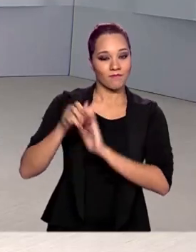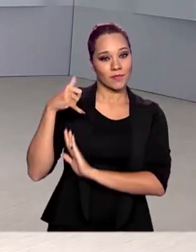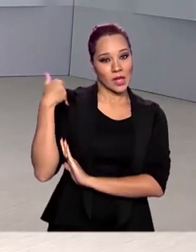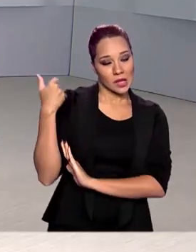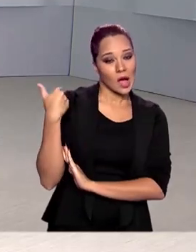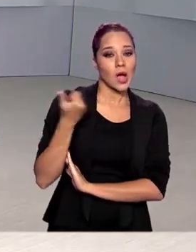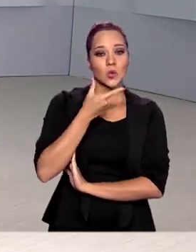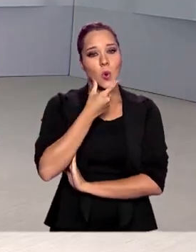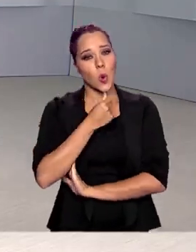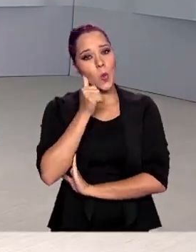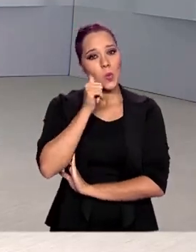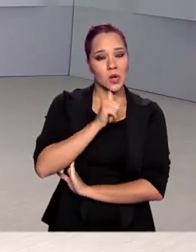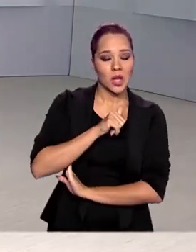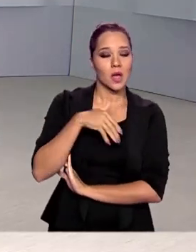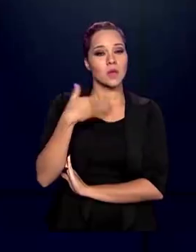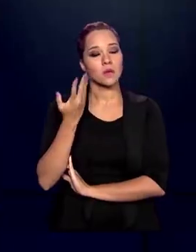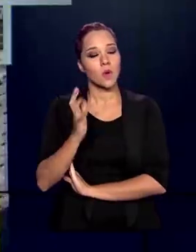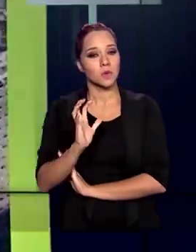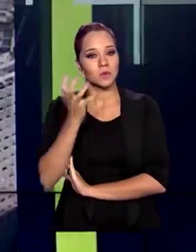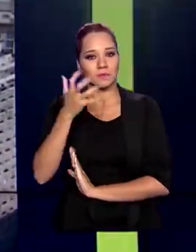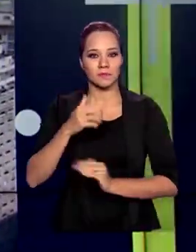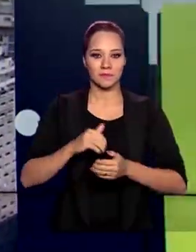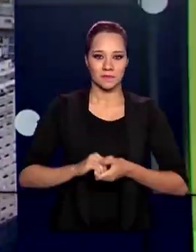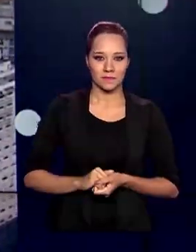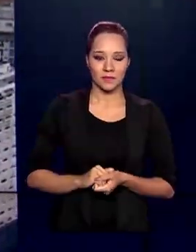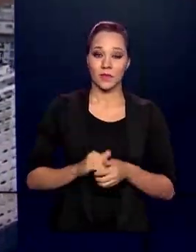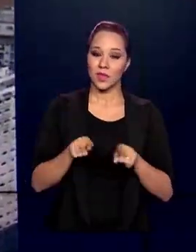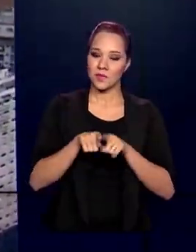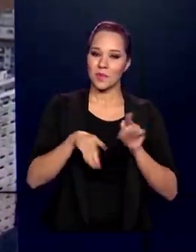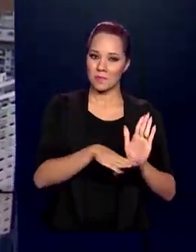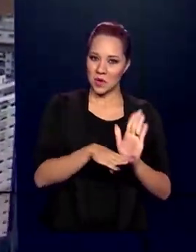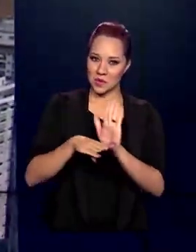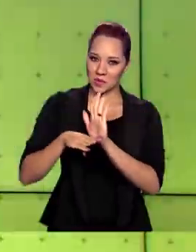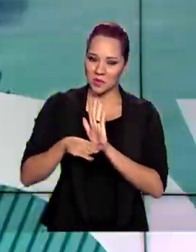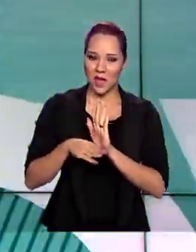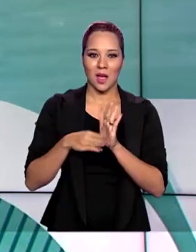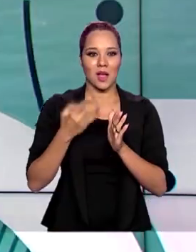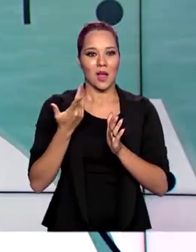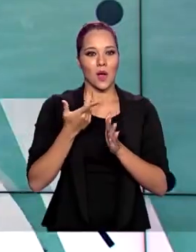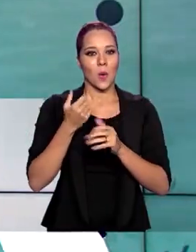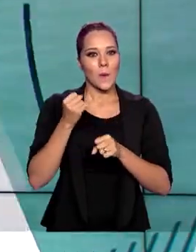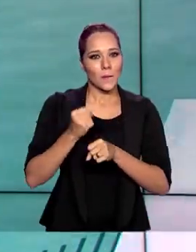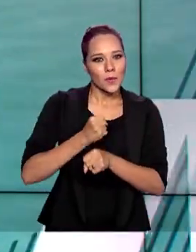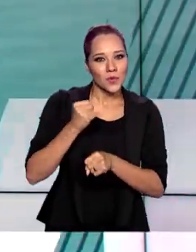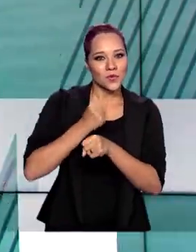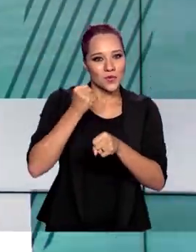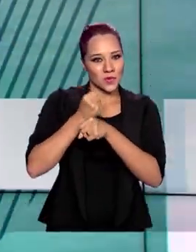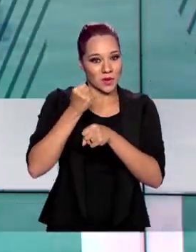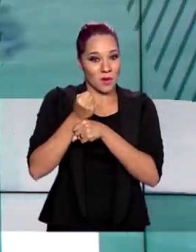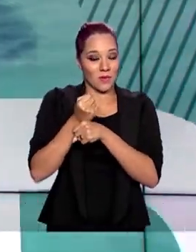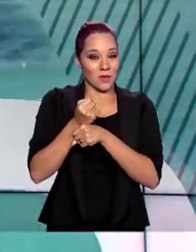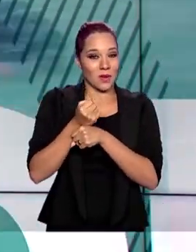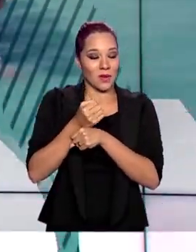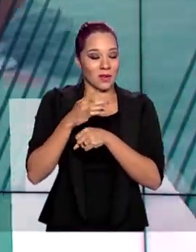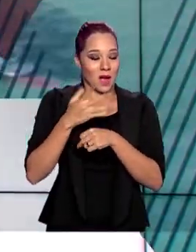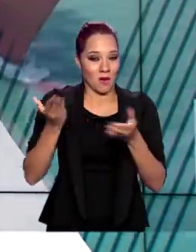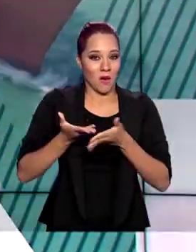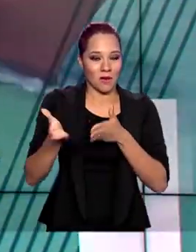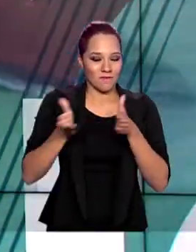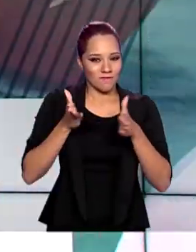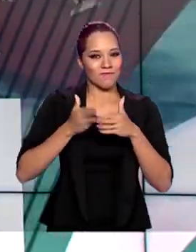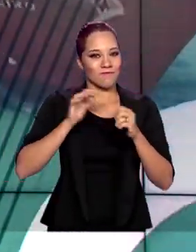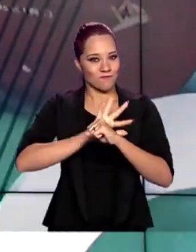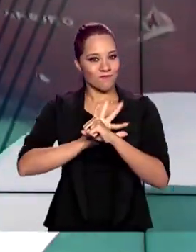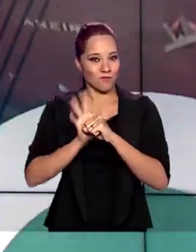sexo e comorbidades. E para ajudar a aquecer o mercado da construção civil durante a crise do coronavírus,